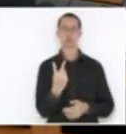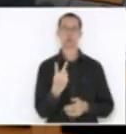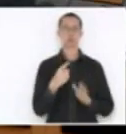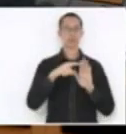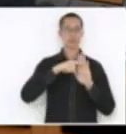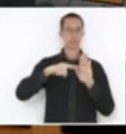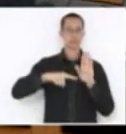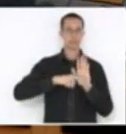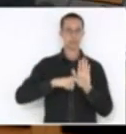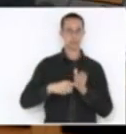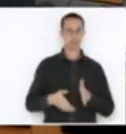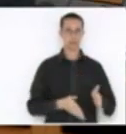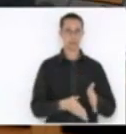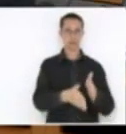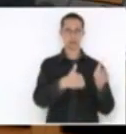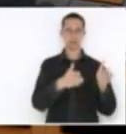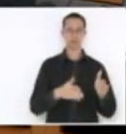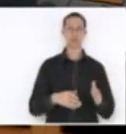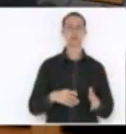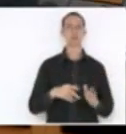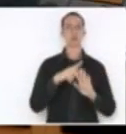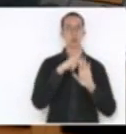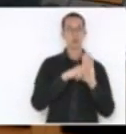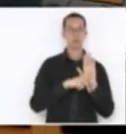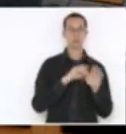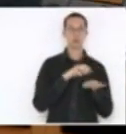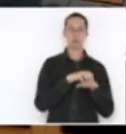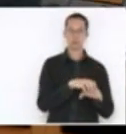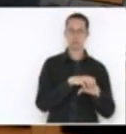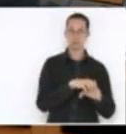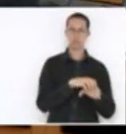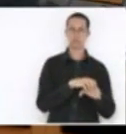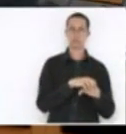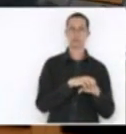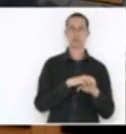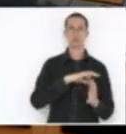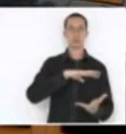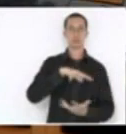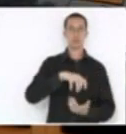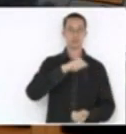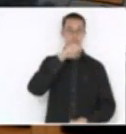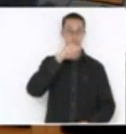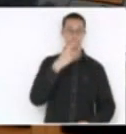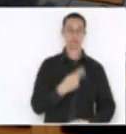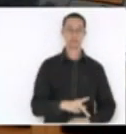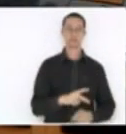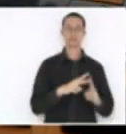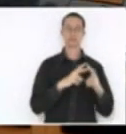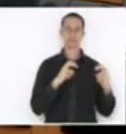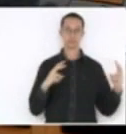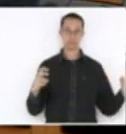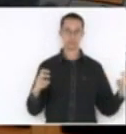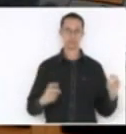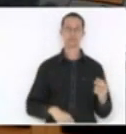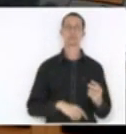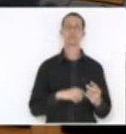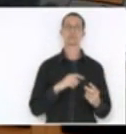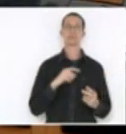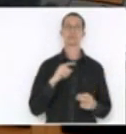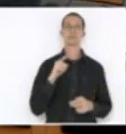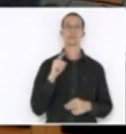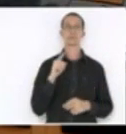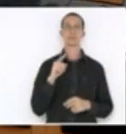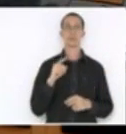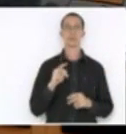recursos. O Plano de Mobilidade Urbana Sustentável da Grande Florianópolis, a Ponte Ercílio Luz e